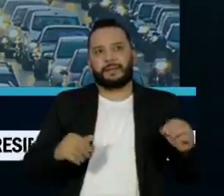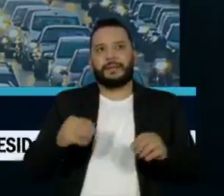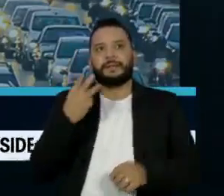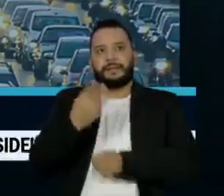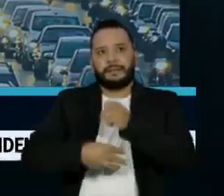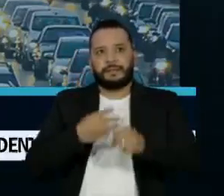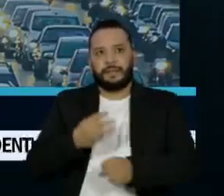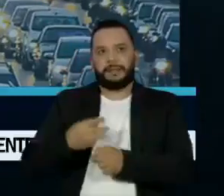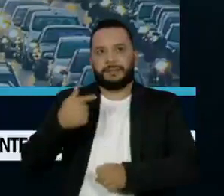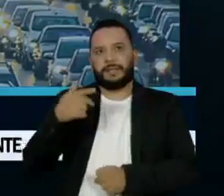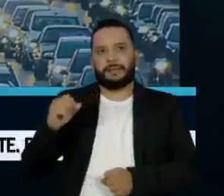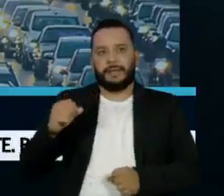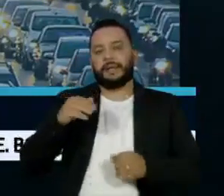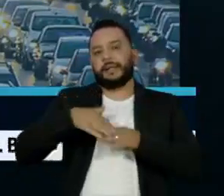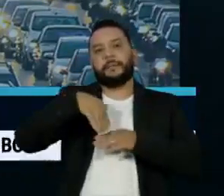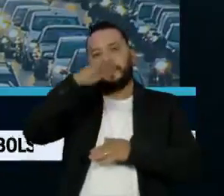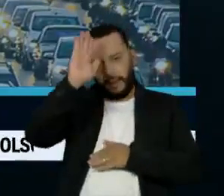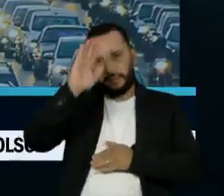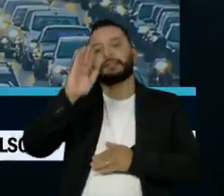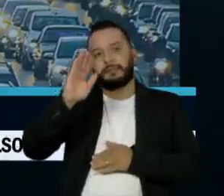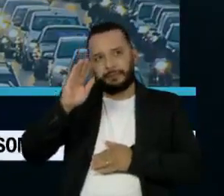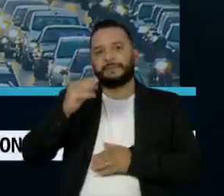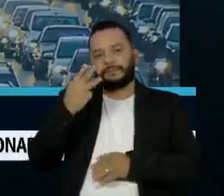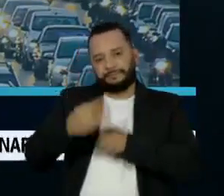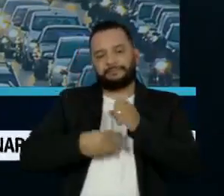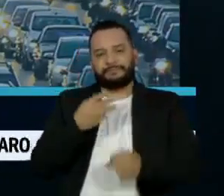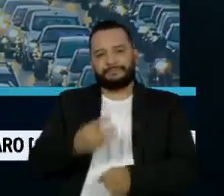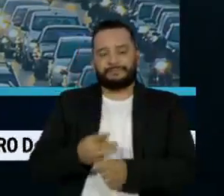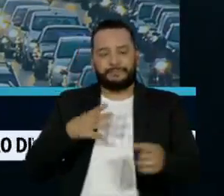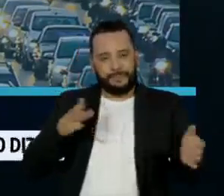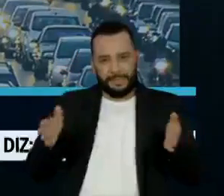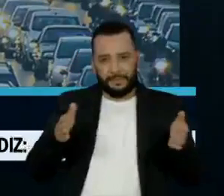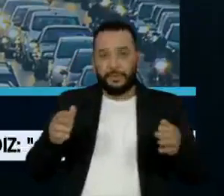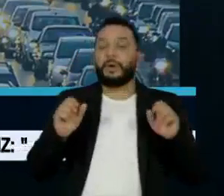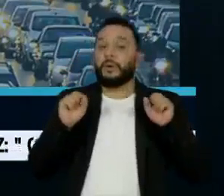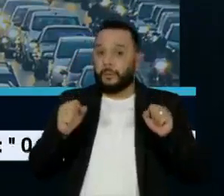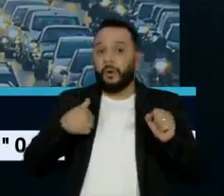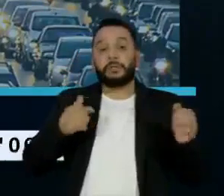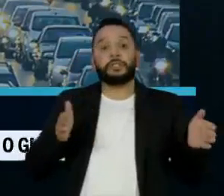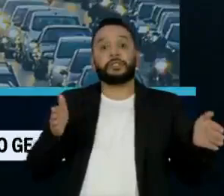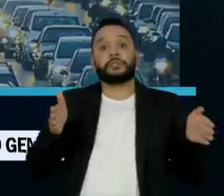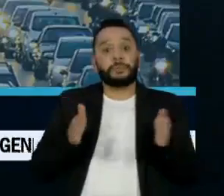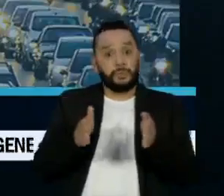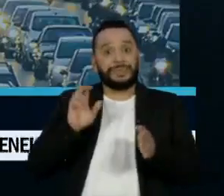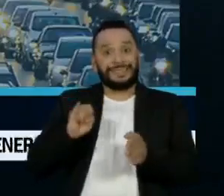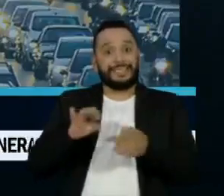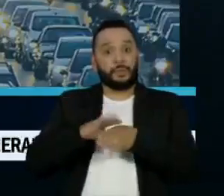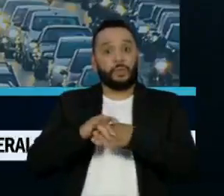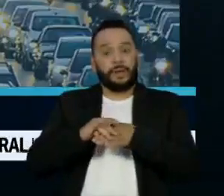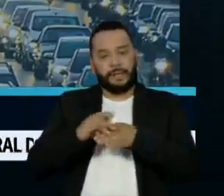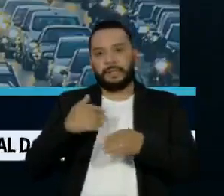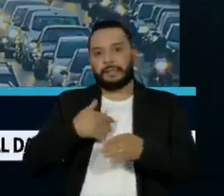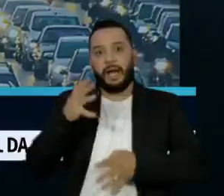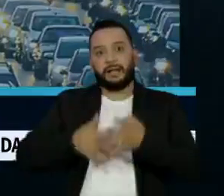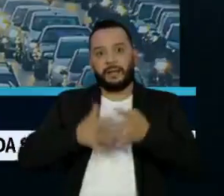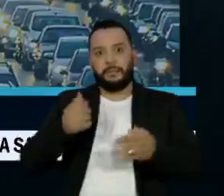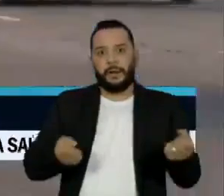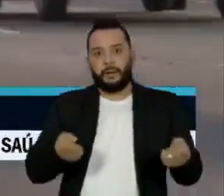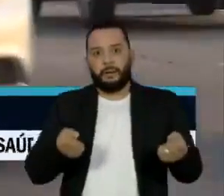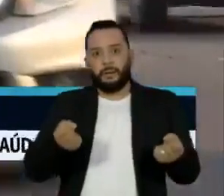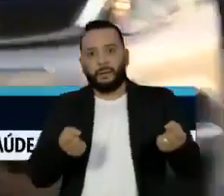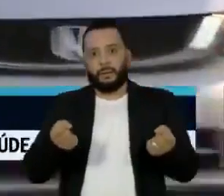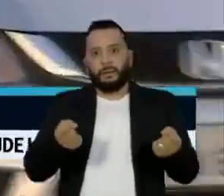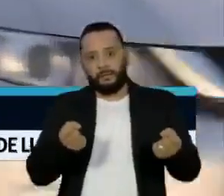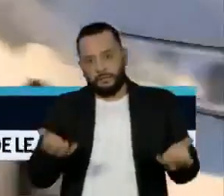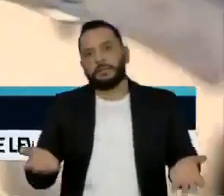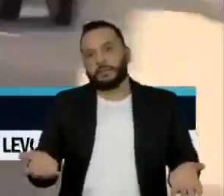3 anos para condutores com 70 anos ou mais. O prazo pode diminuir em caso de doença que comprometa a capacidade de dirigir.